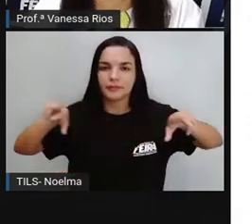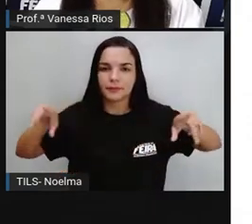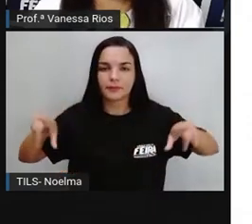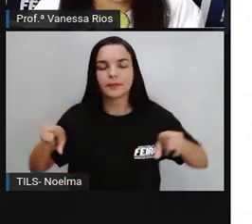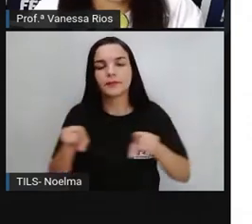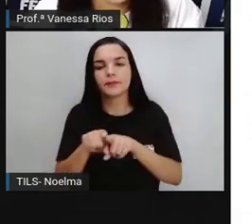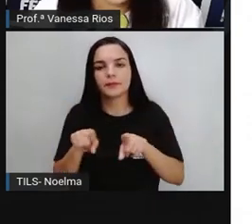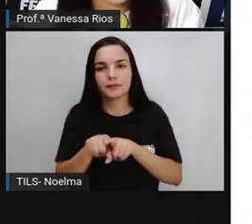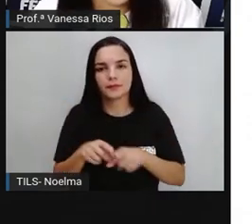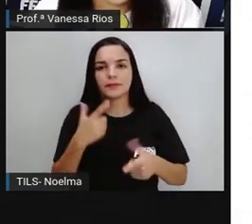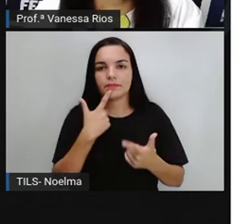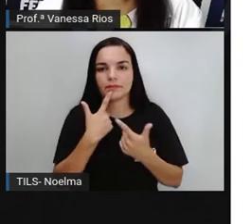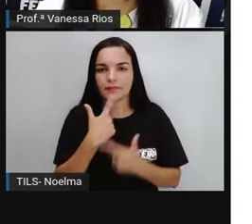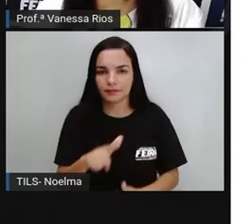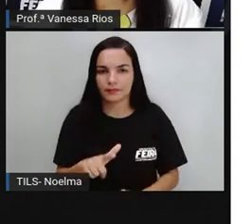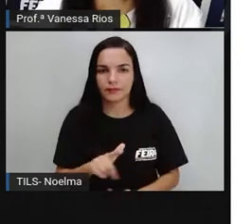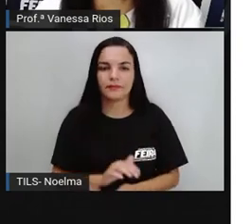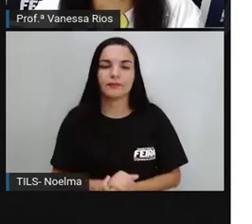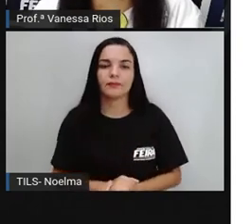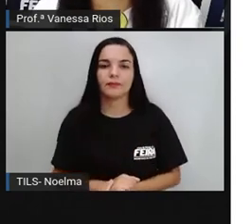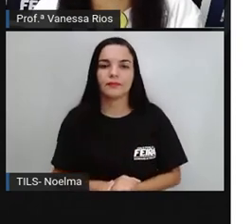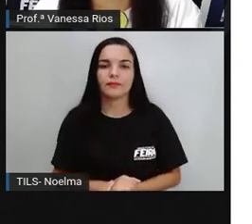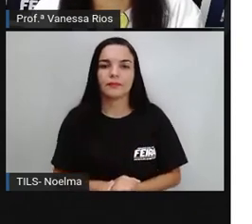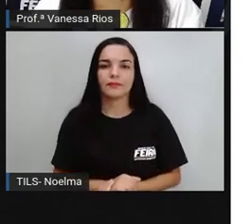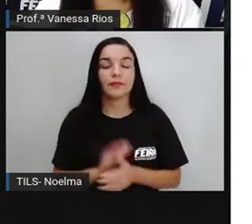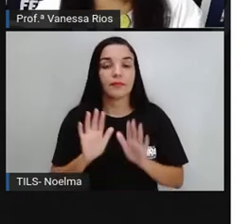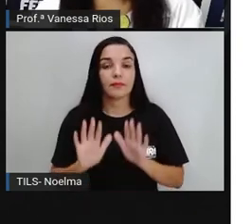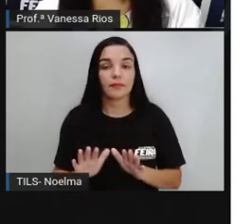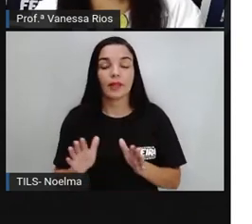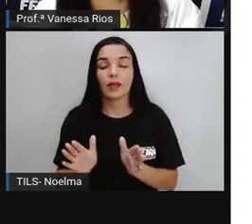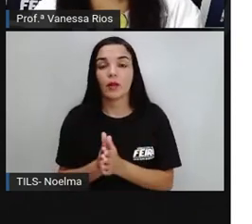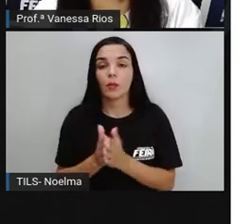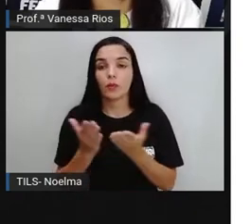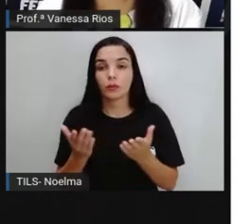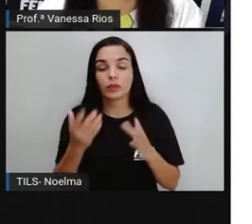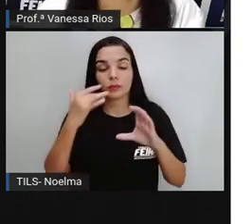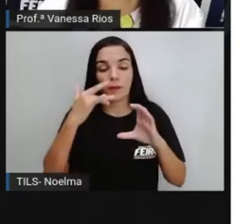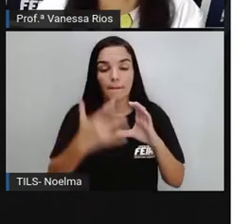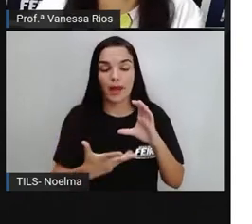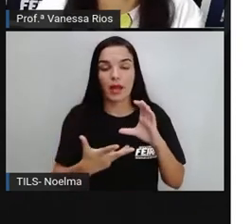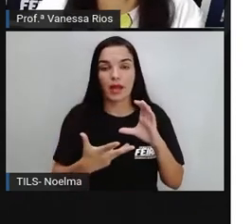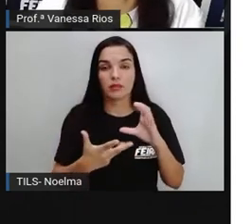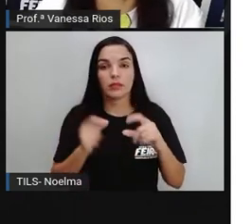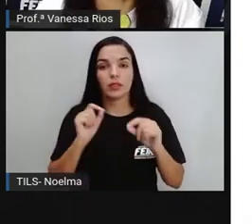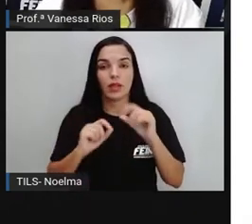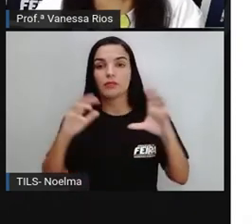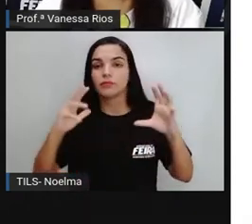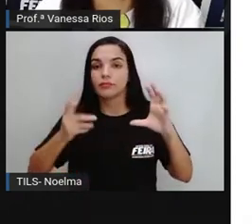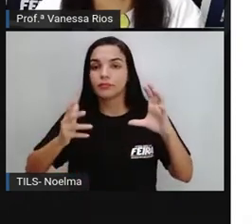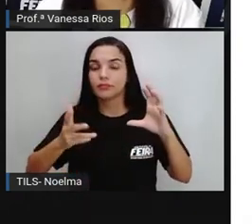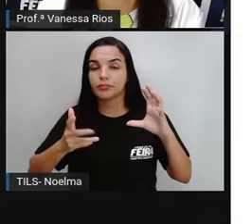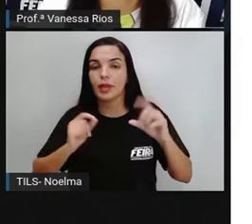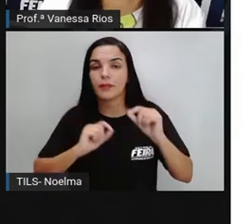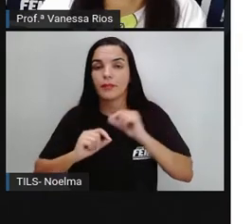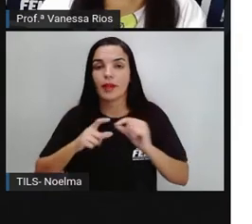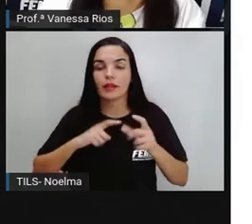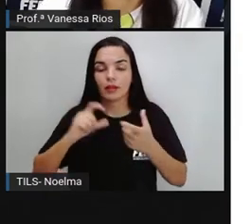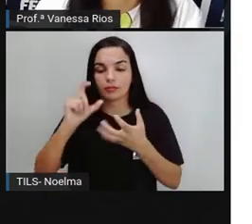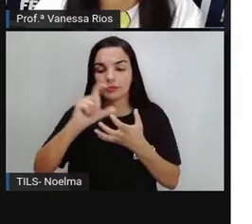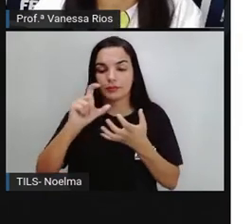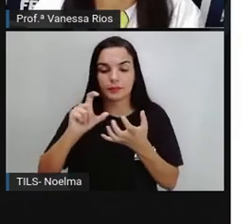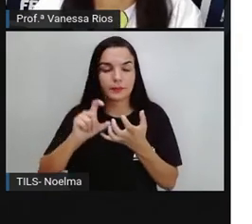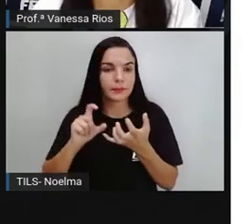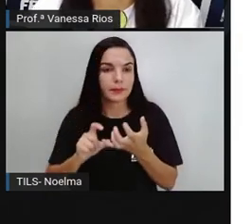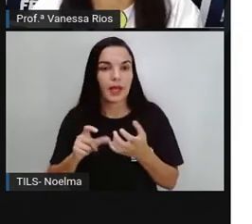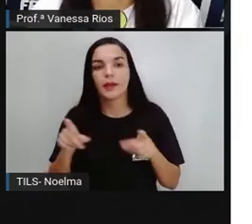situações da nossa língua. E quando, quanto à classificação aí da sílaba tônica, é importante a gente perceber